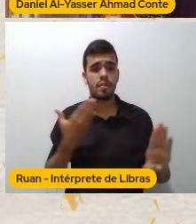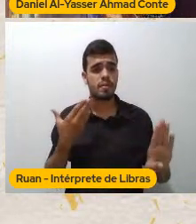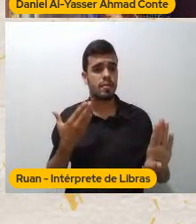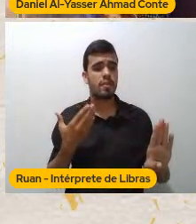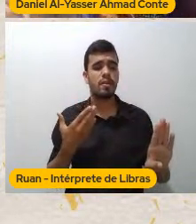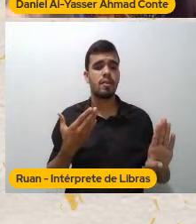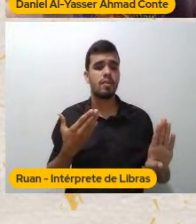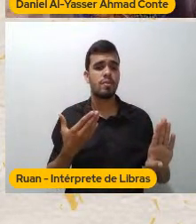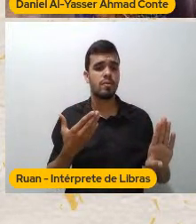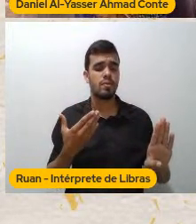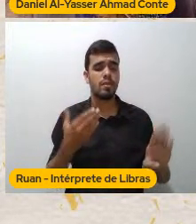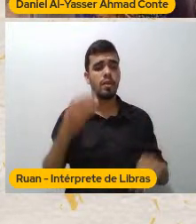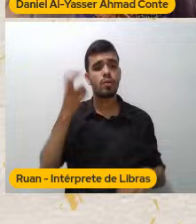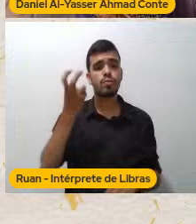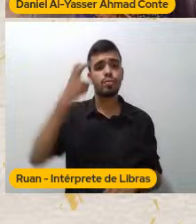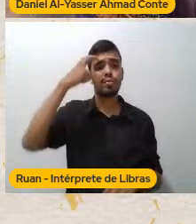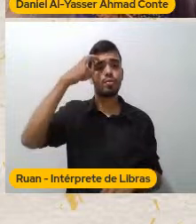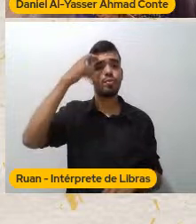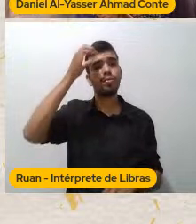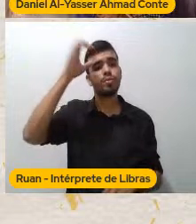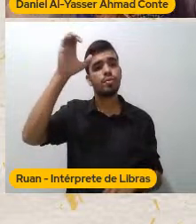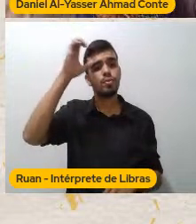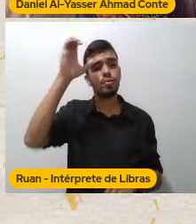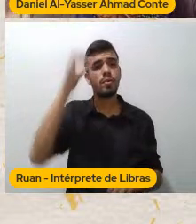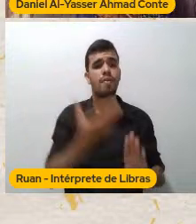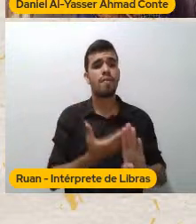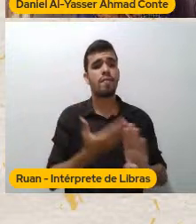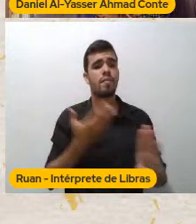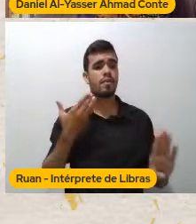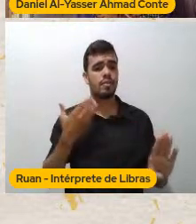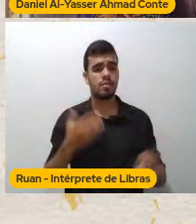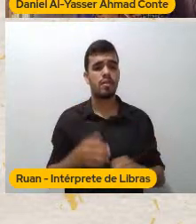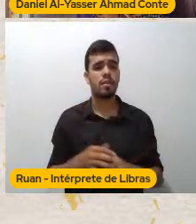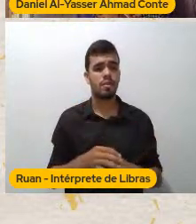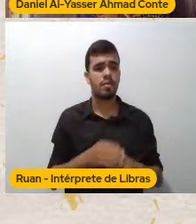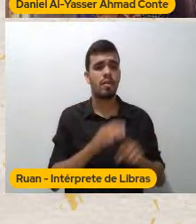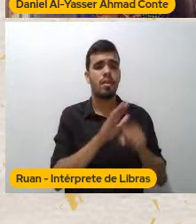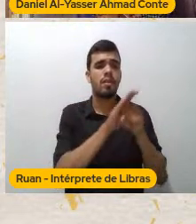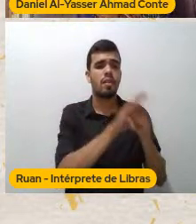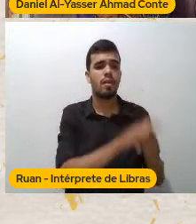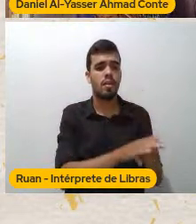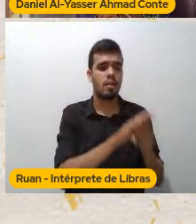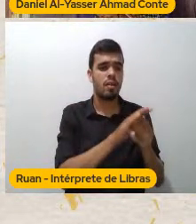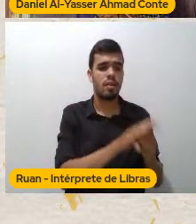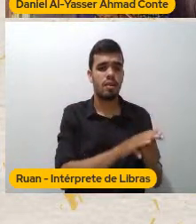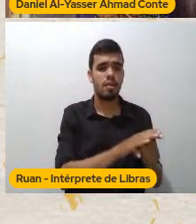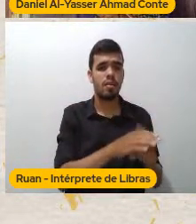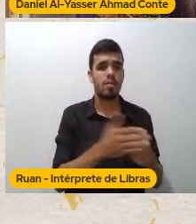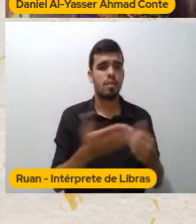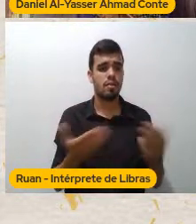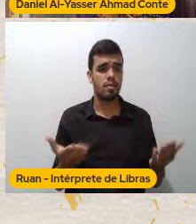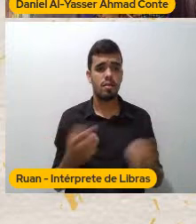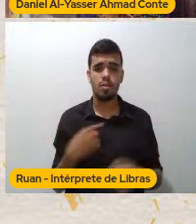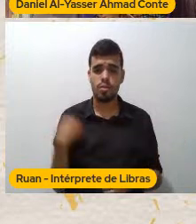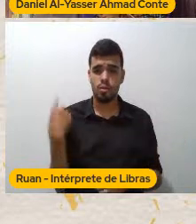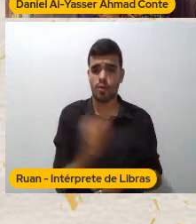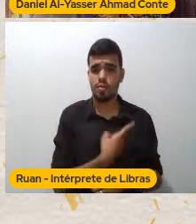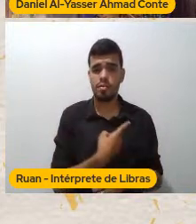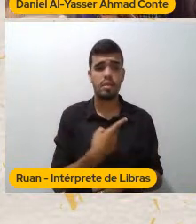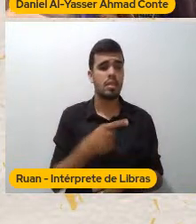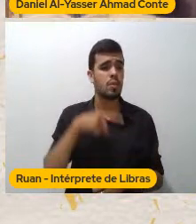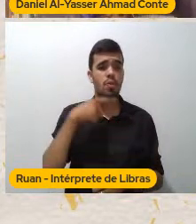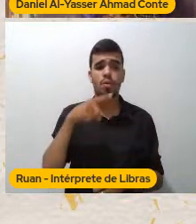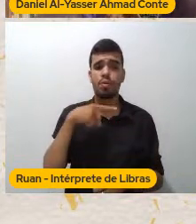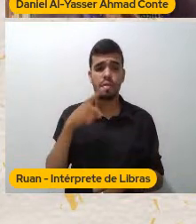cultura Quando A gente Não tem isso Não tem acesso A isso A gente Generaliza